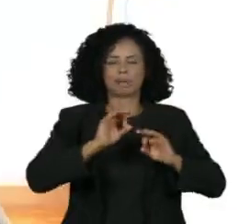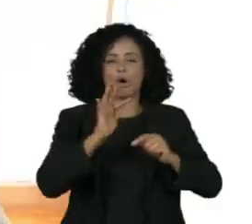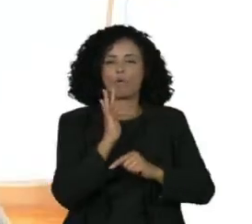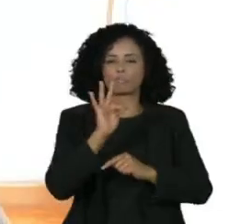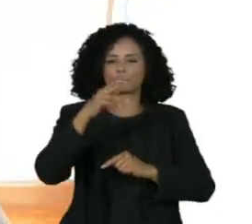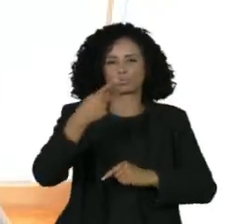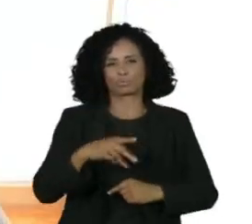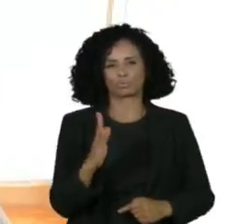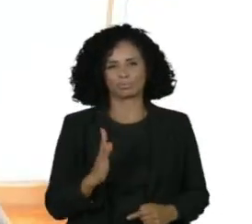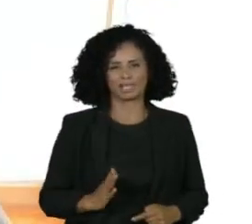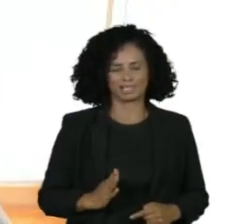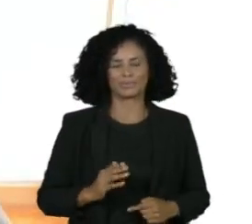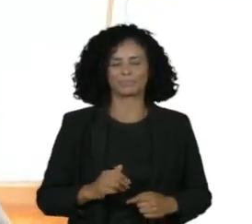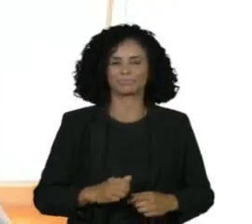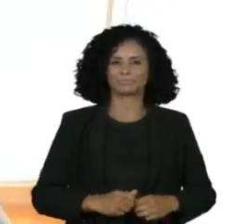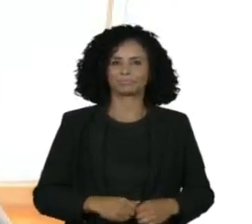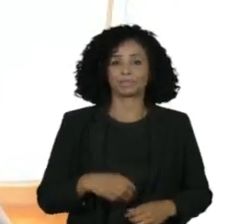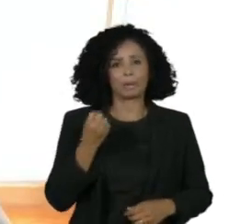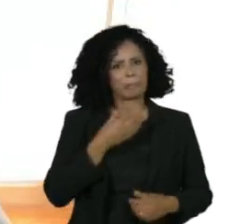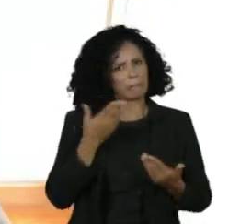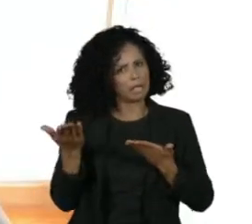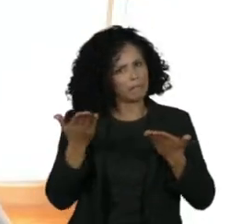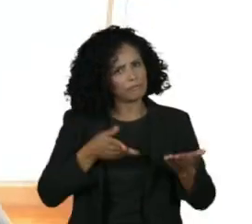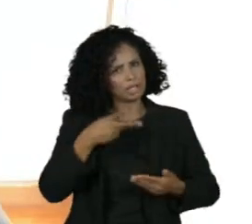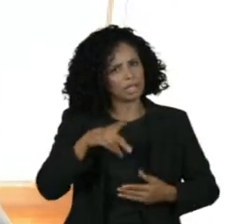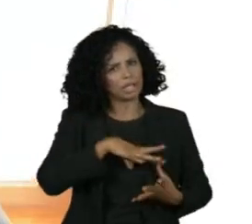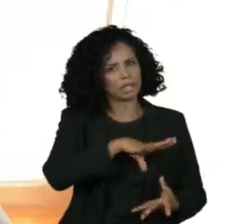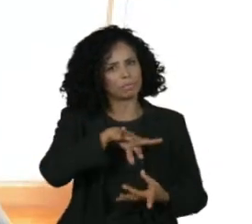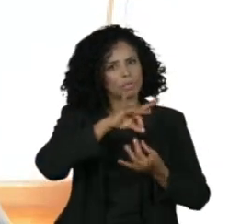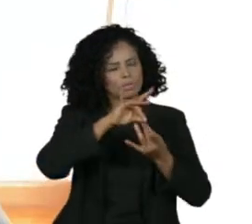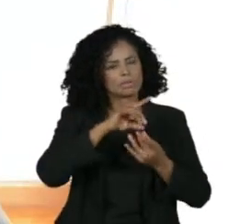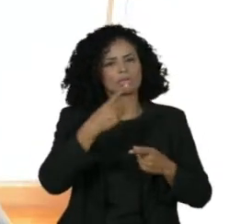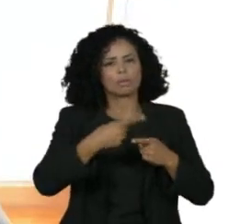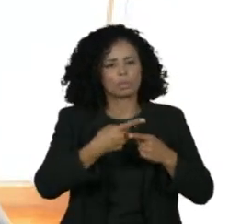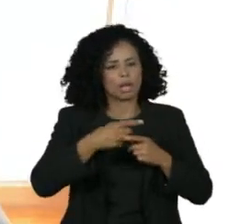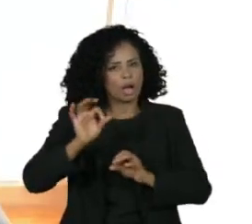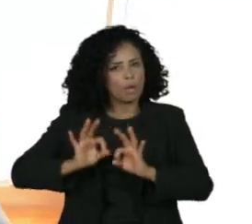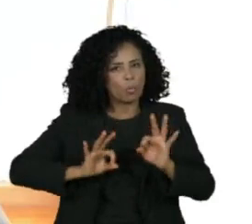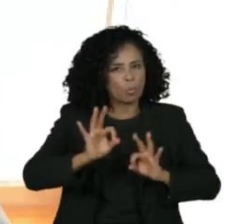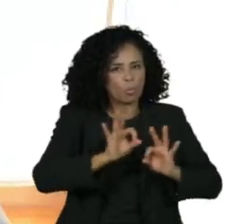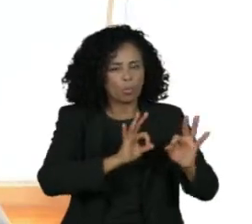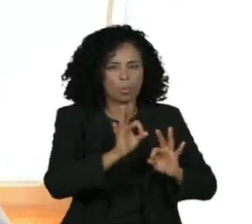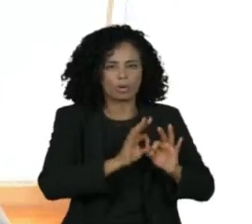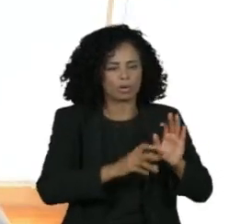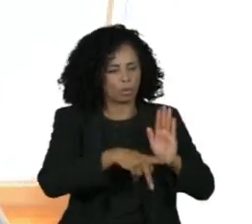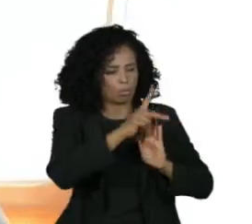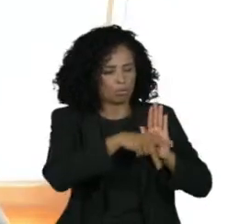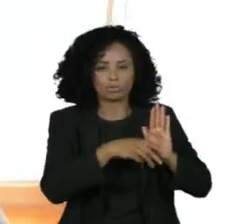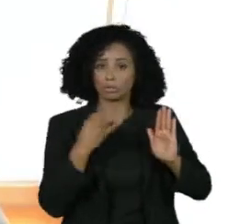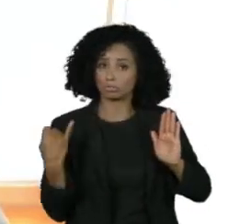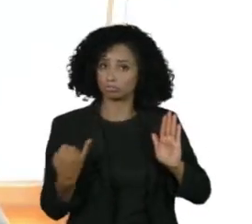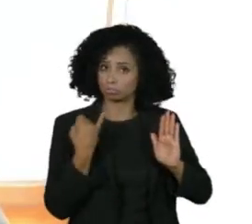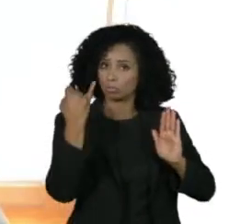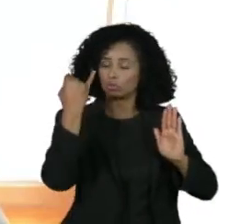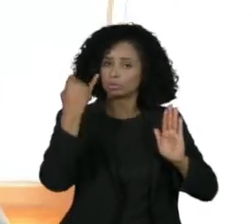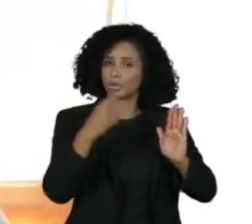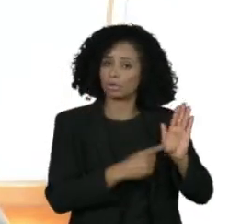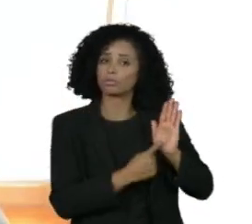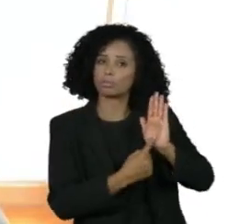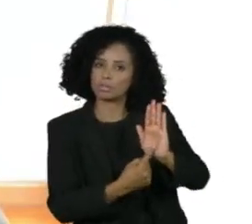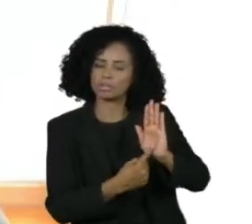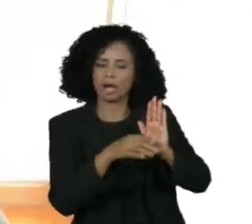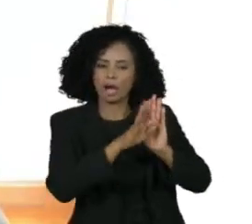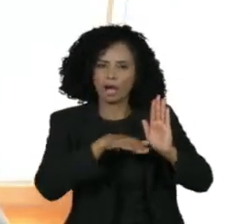país. É muito bem-vindo que na democracia organizações como essas assumam papéis relevantes nesse